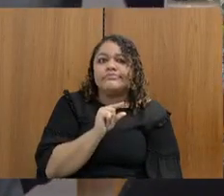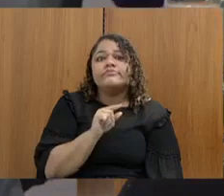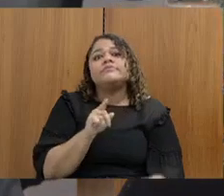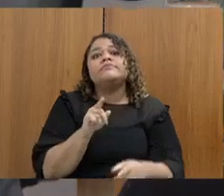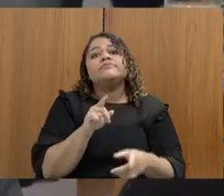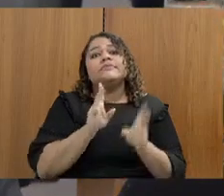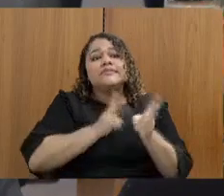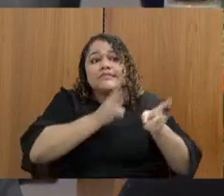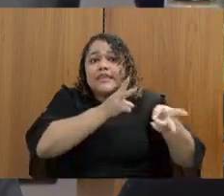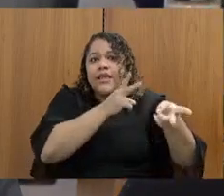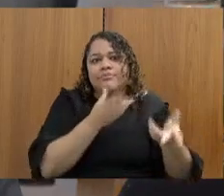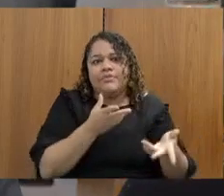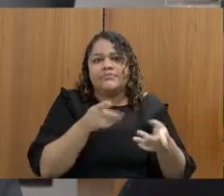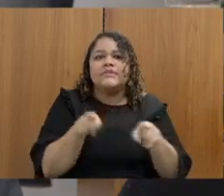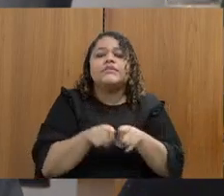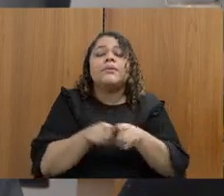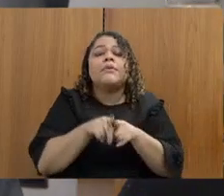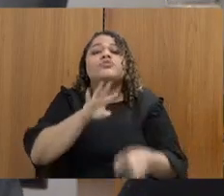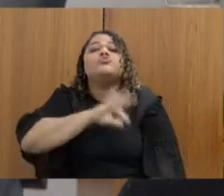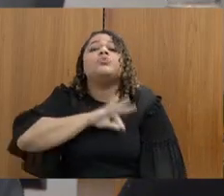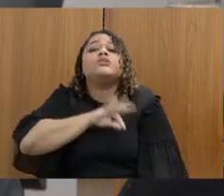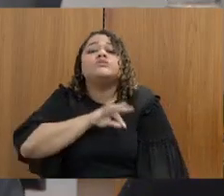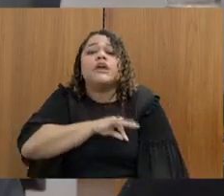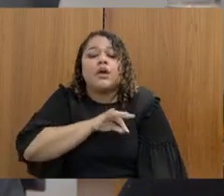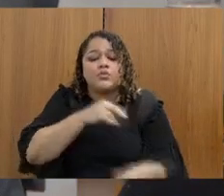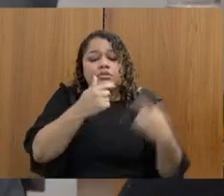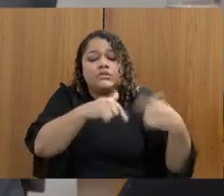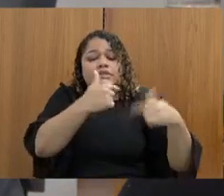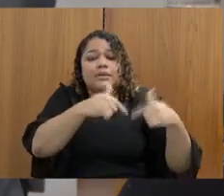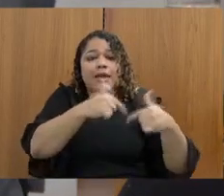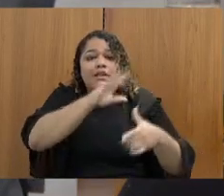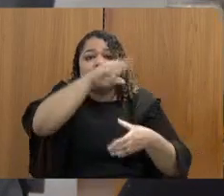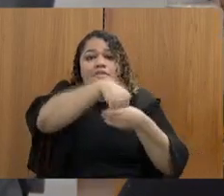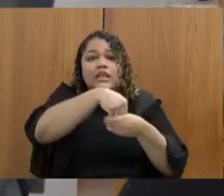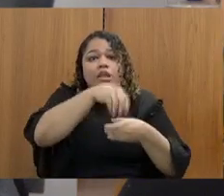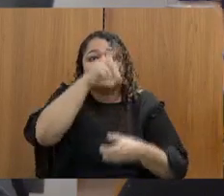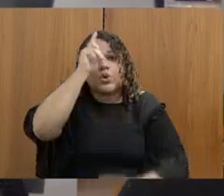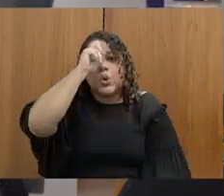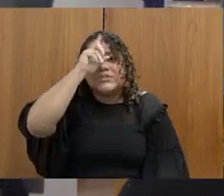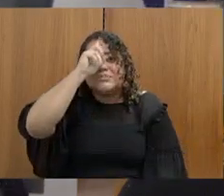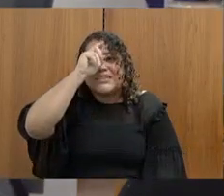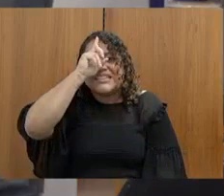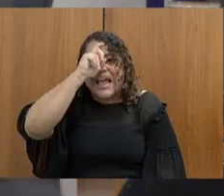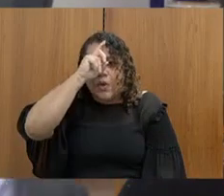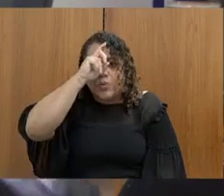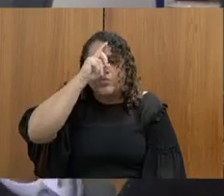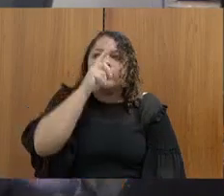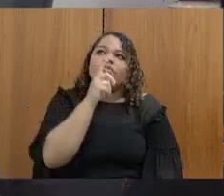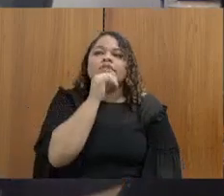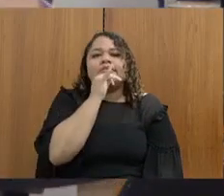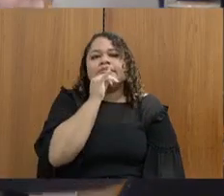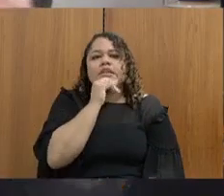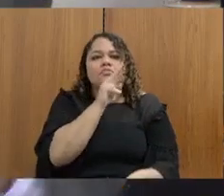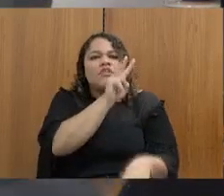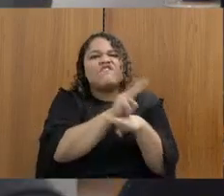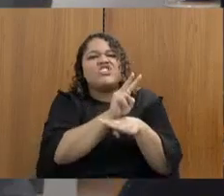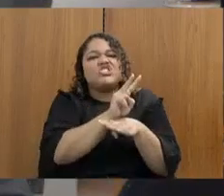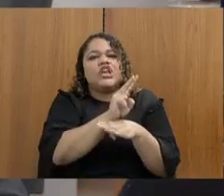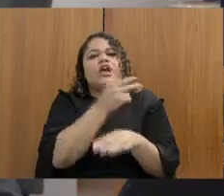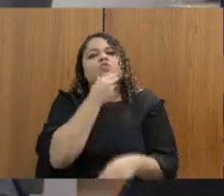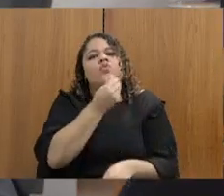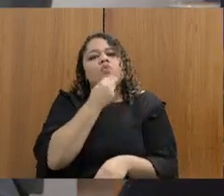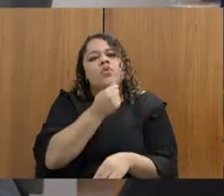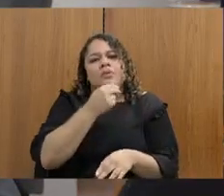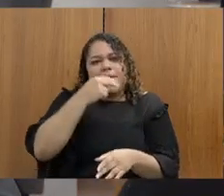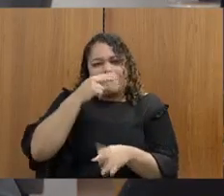penais fazendo escolta dentro de um hospital, de um preso que foi ali levado ao hospital,